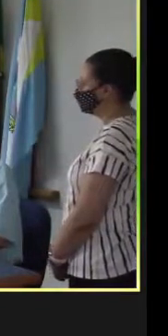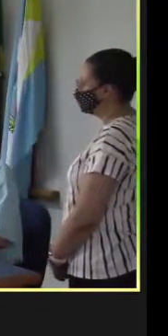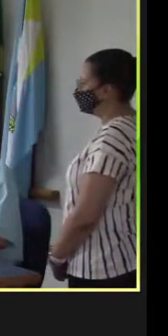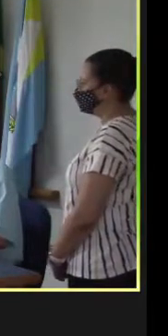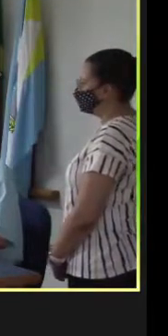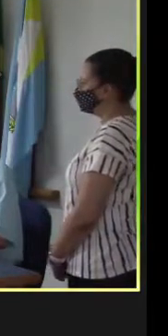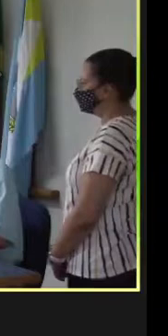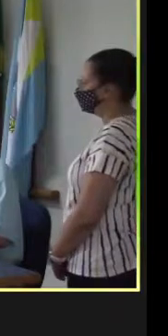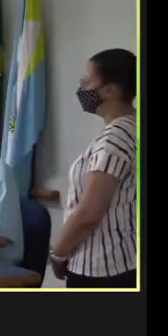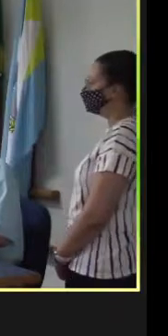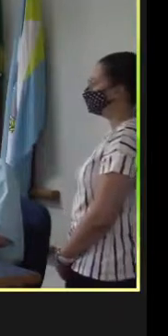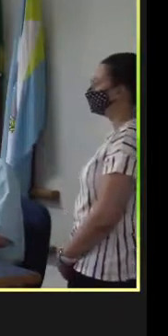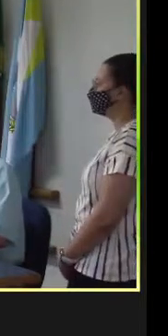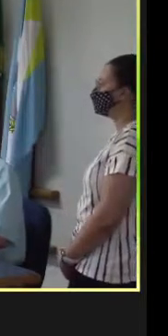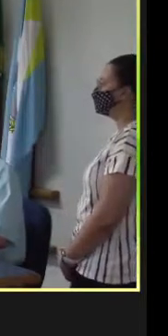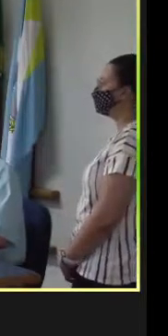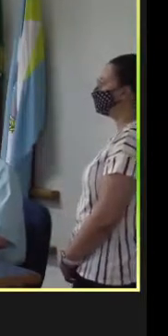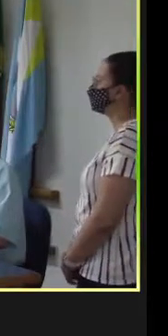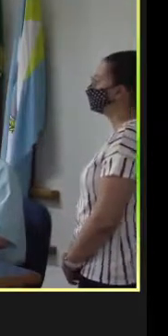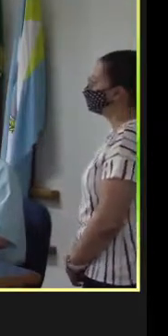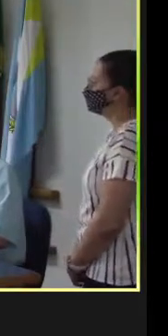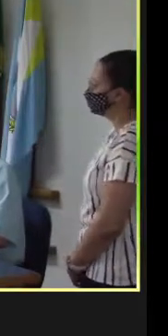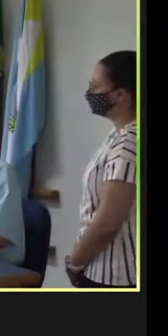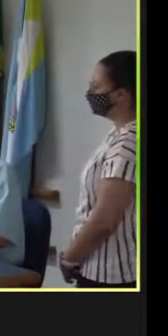que ensejará o encaminhamento de nova propositura.